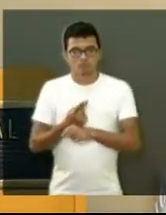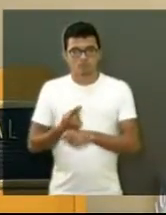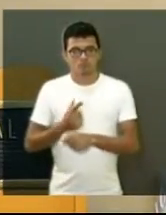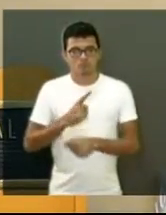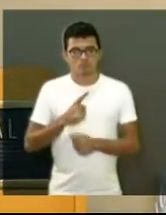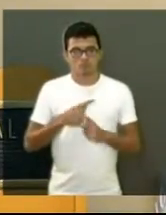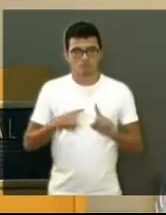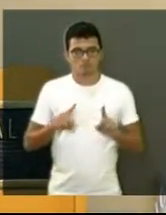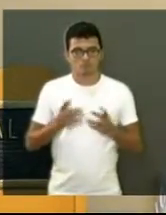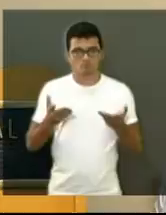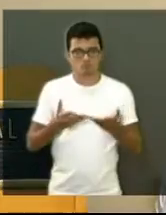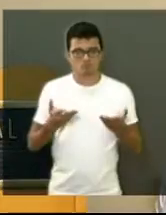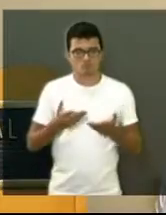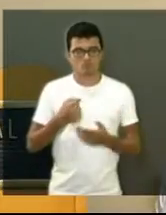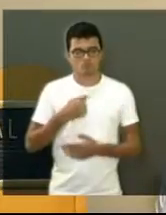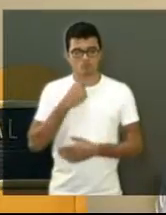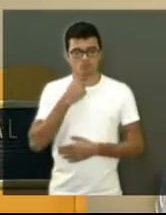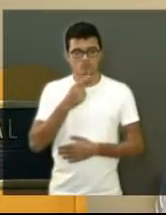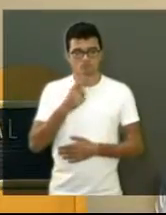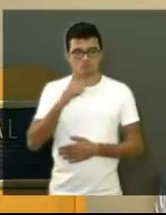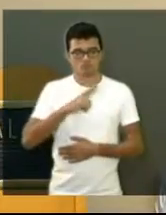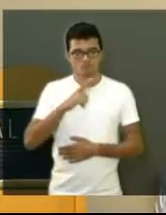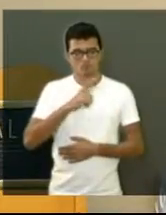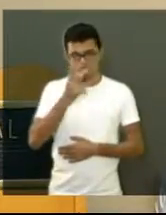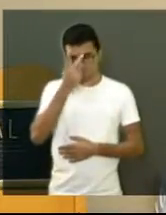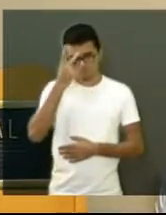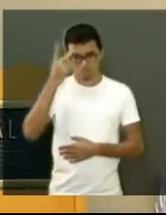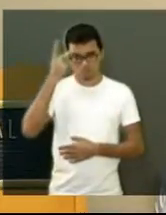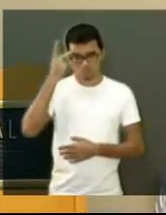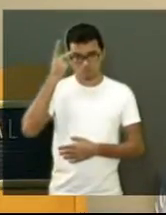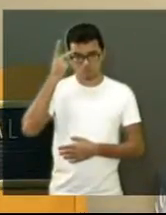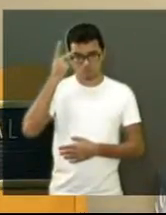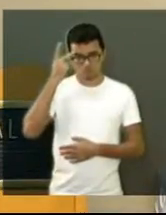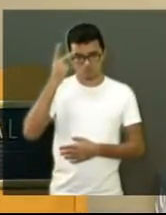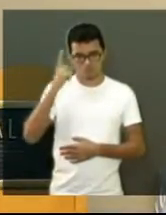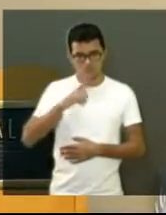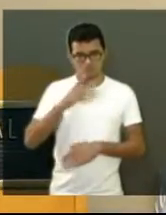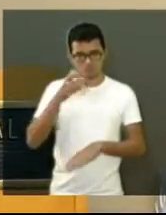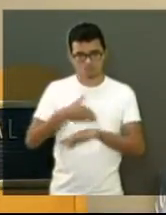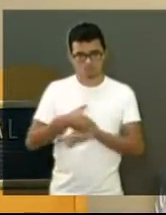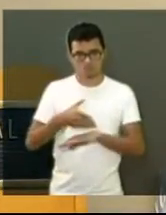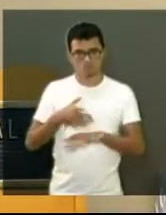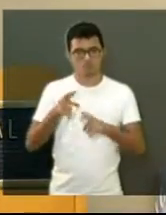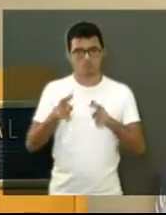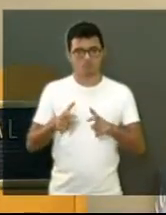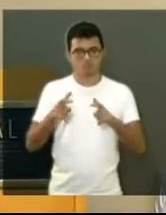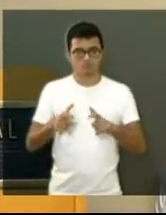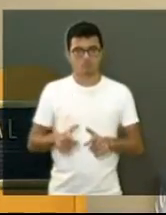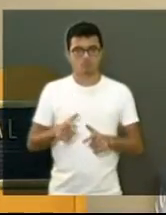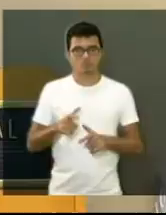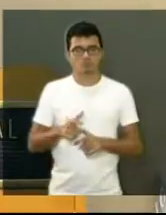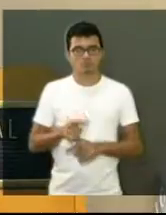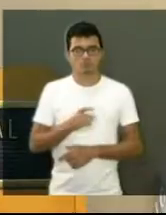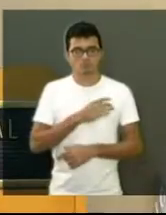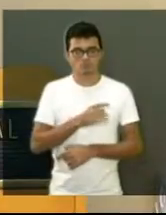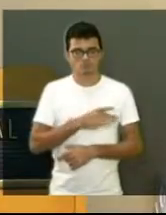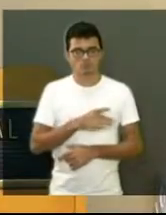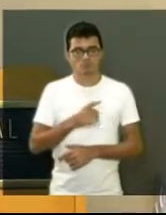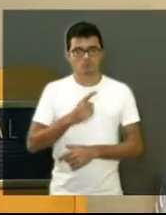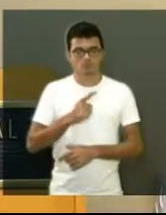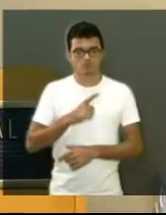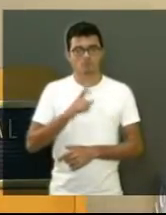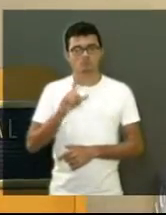mas hoje eu duvido que tenha pessoa que entra naquele local. Dá medo. Lá faz as